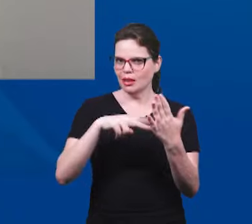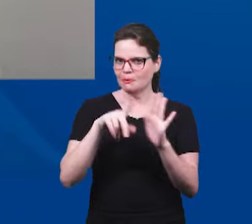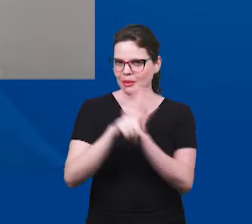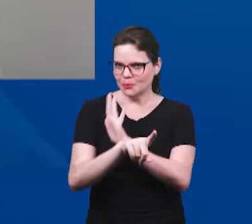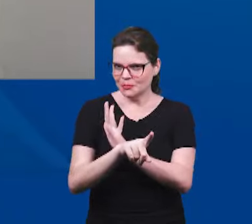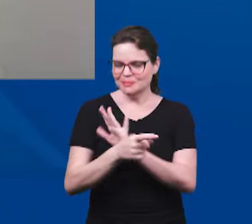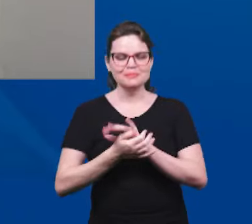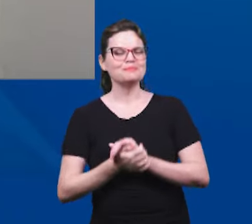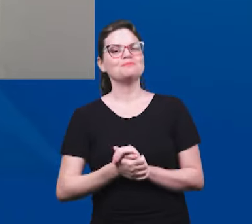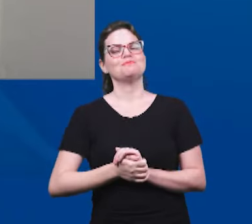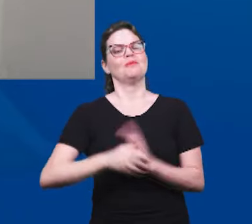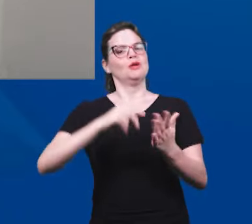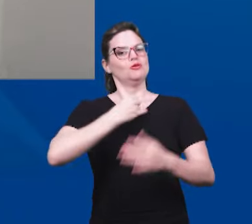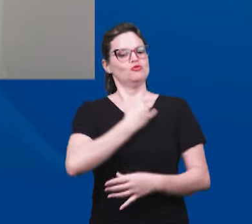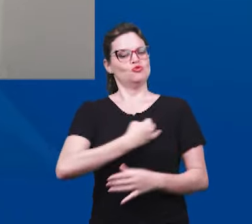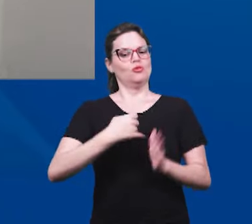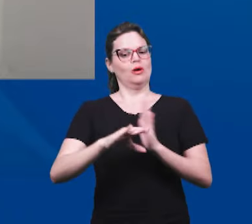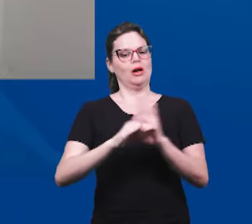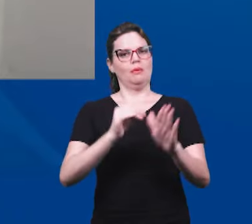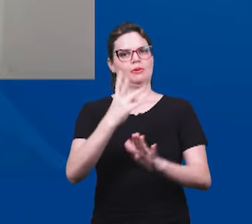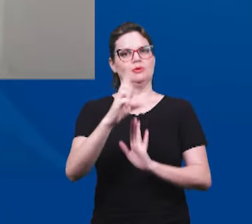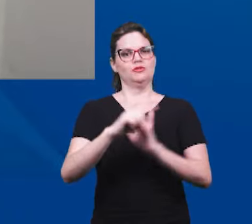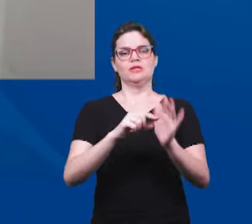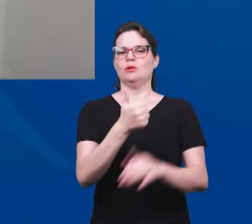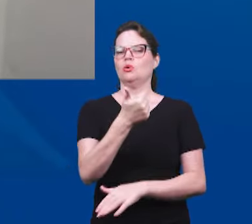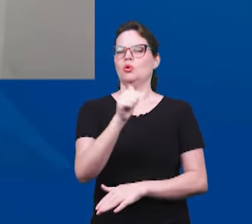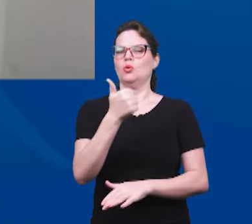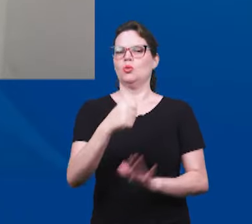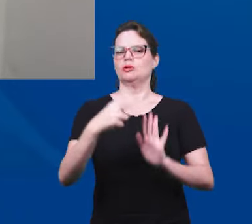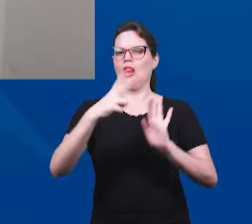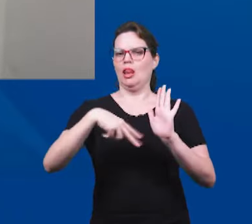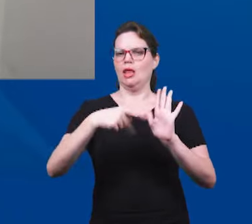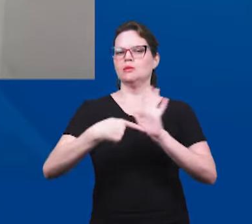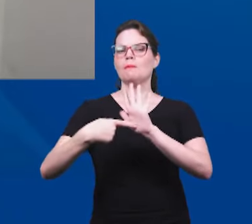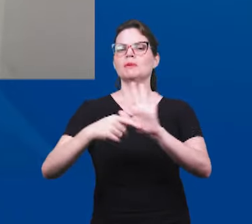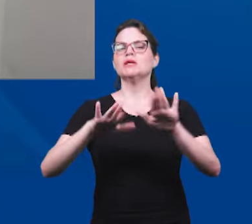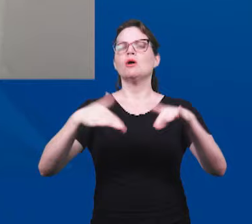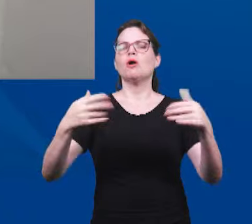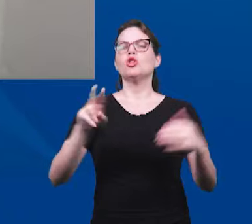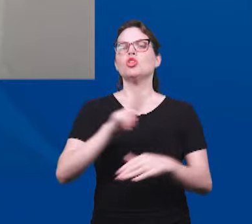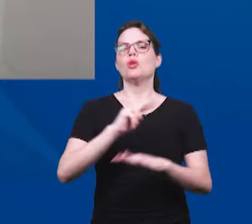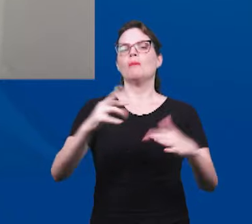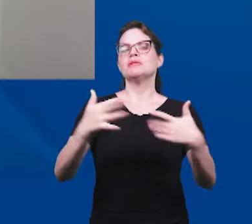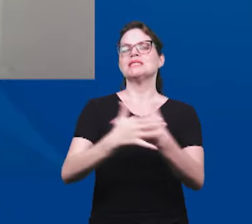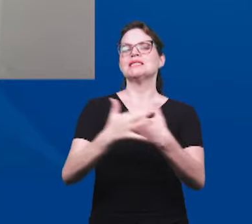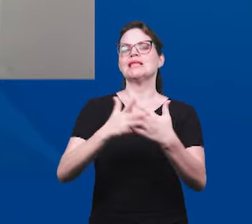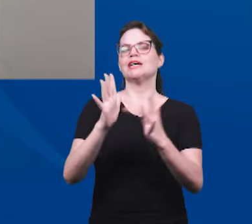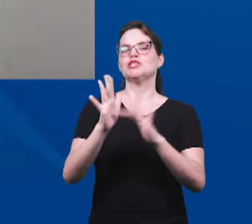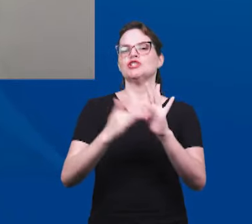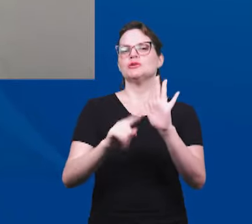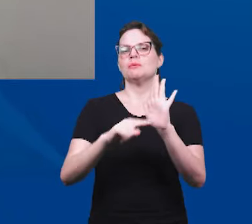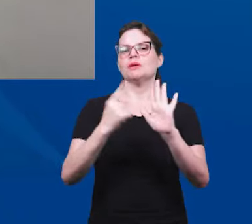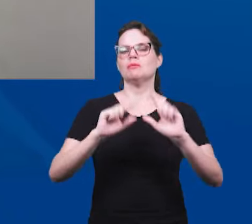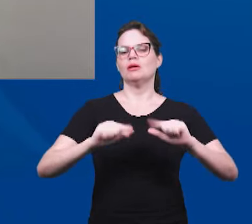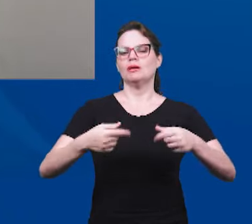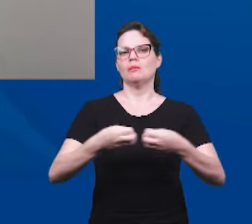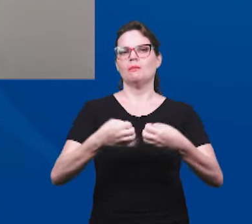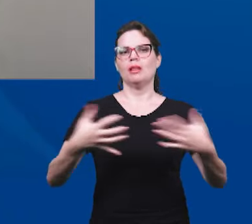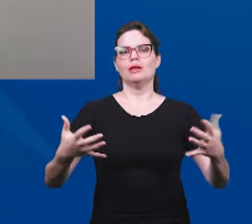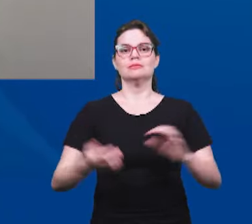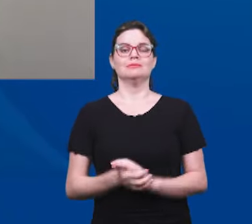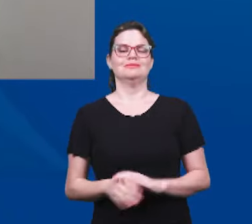lendo João capítulo 2 verso 11 qual o nome da cidade onde Jesus principiou seus sinais